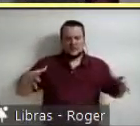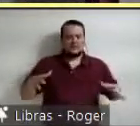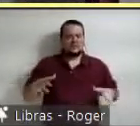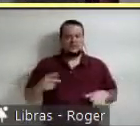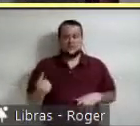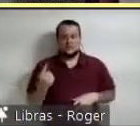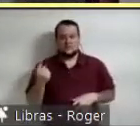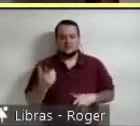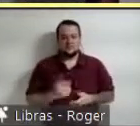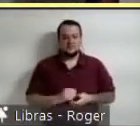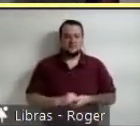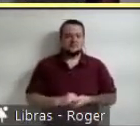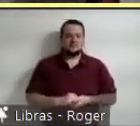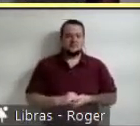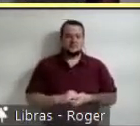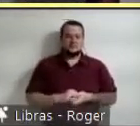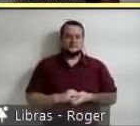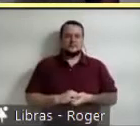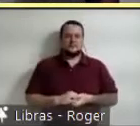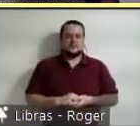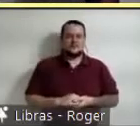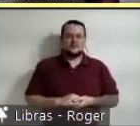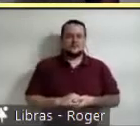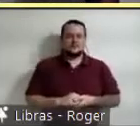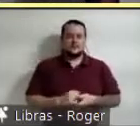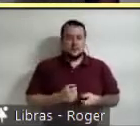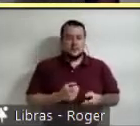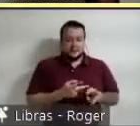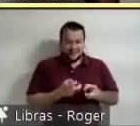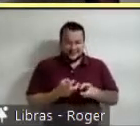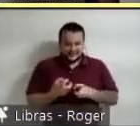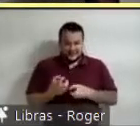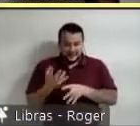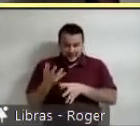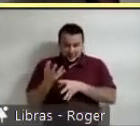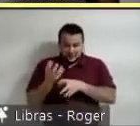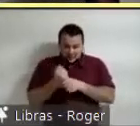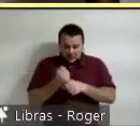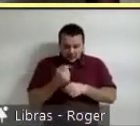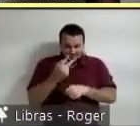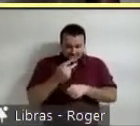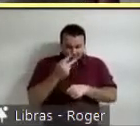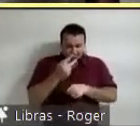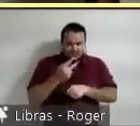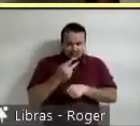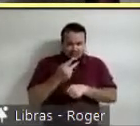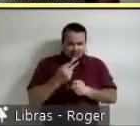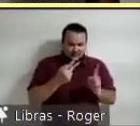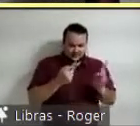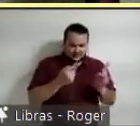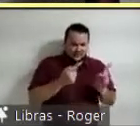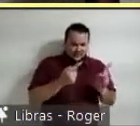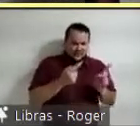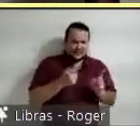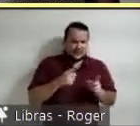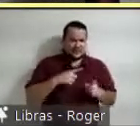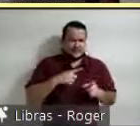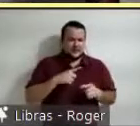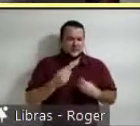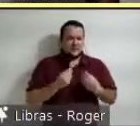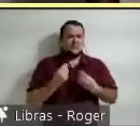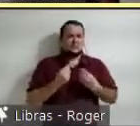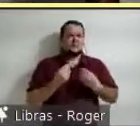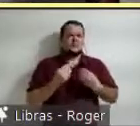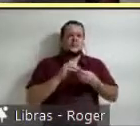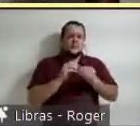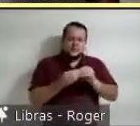módulos uma vez montados fosse capaz de construir uma imagem, uma peça monolítica de grande envergadura